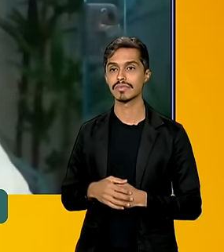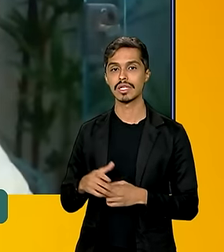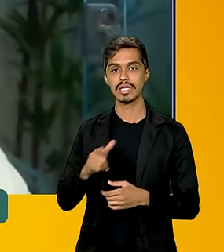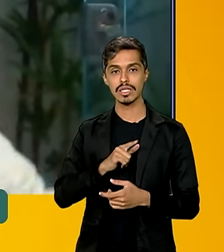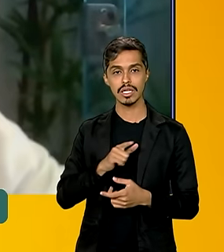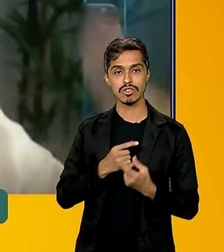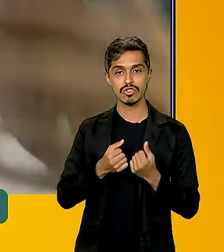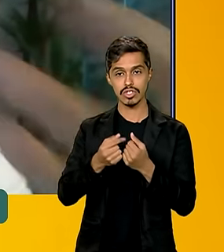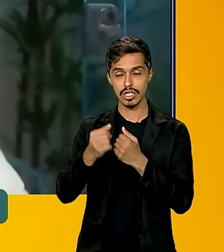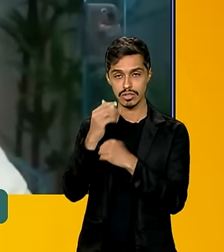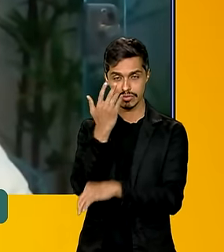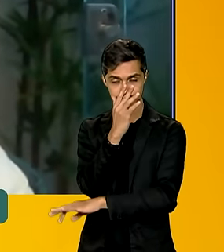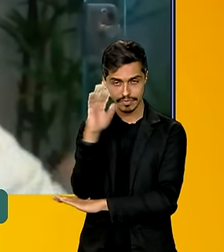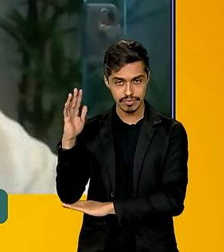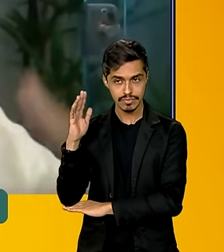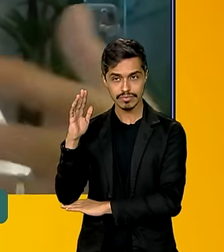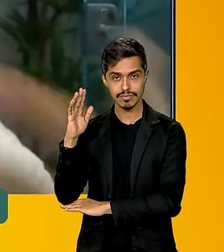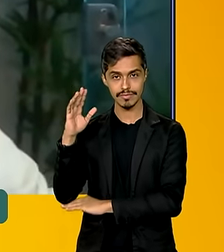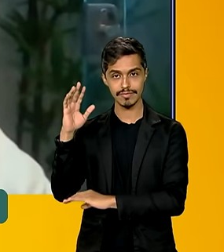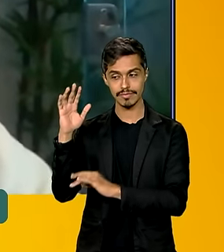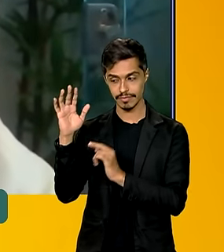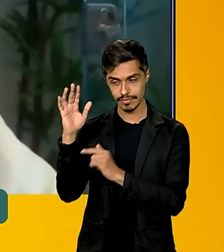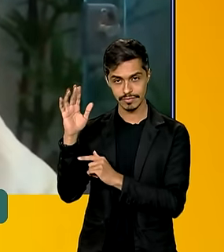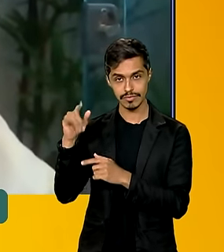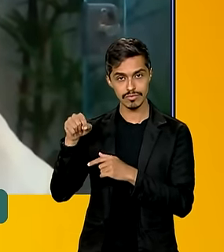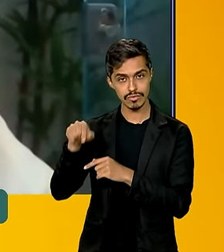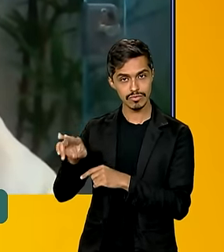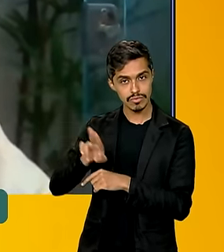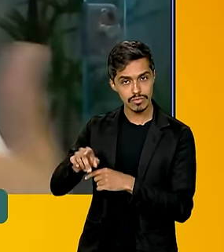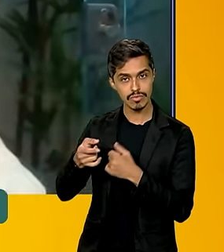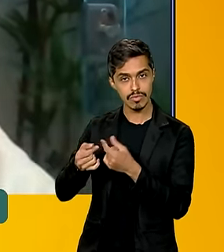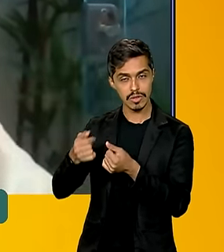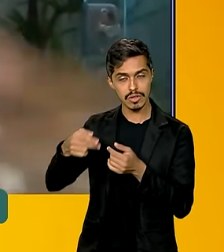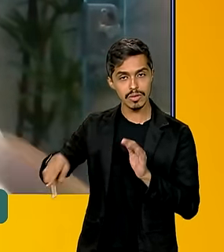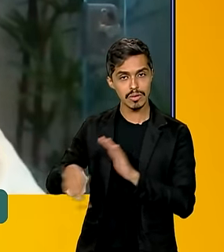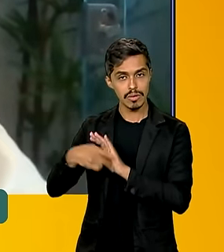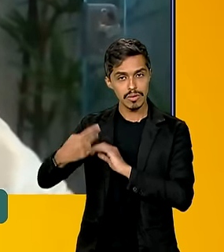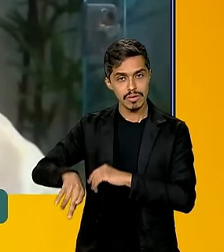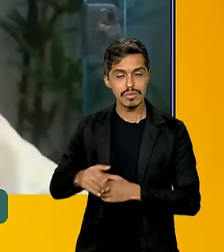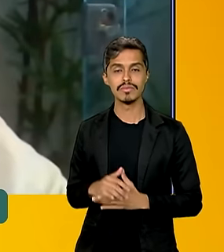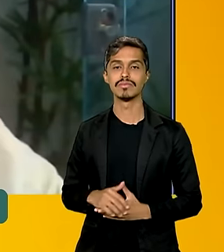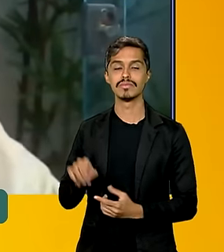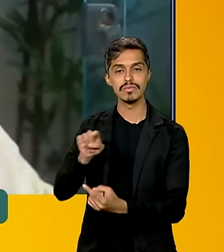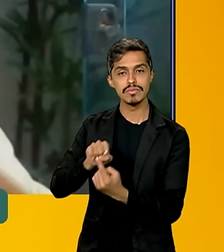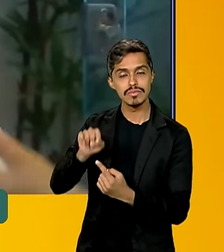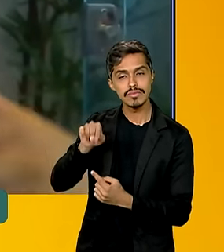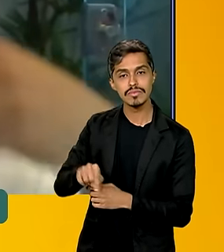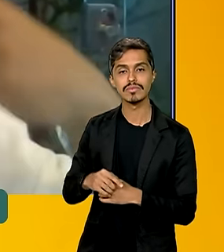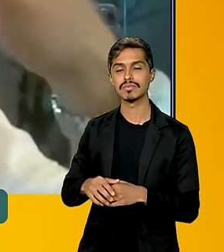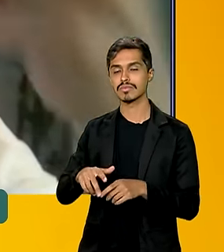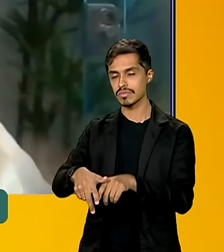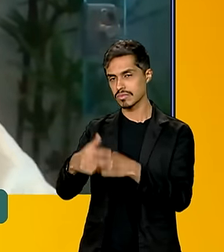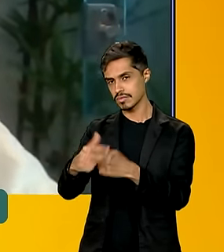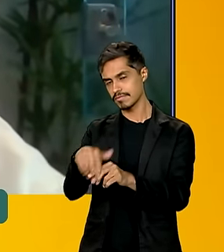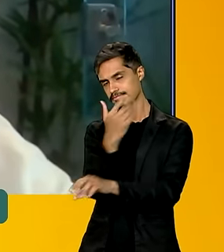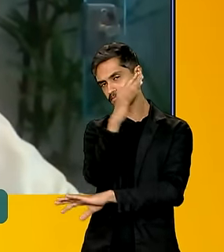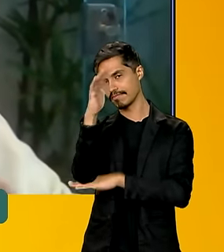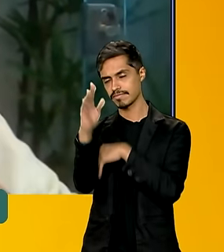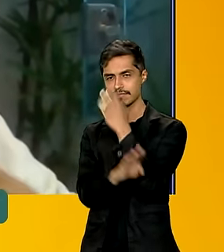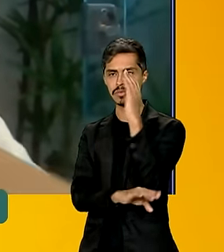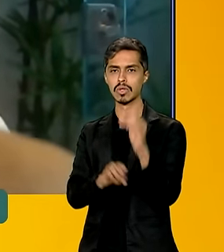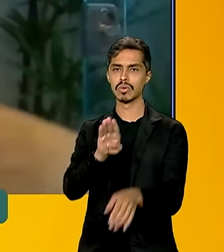recursos ambientais, recursos da natureza, com uso sustentável da nossa economia florestal, manejo florestal, uso da